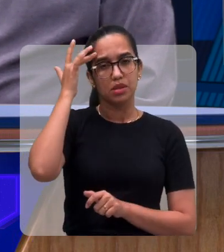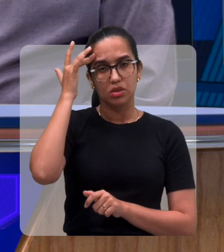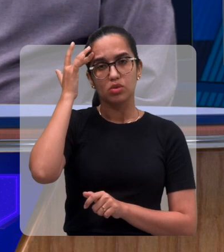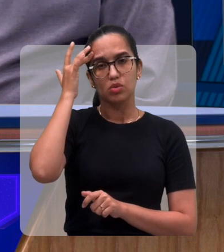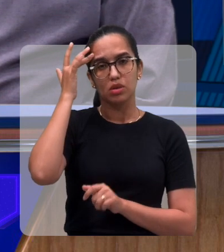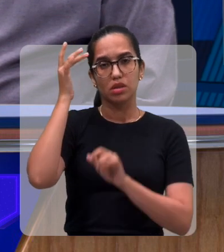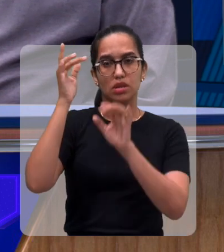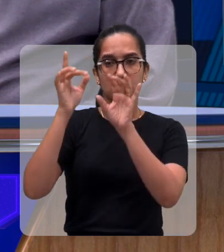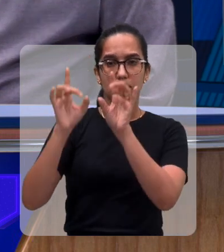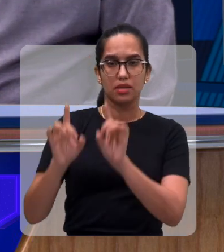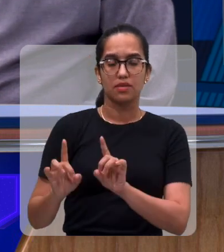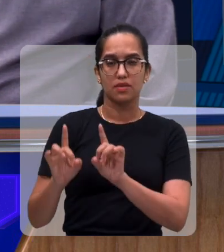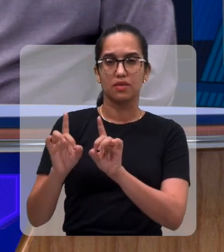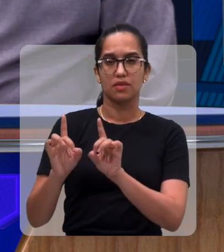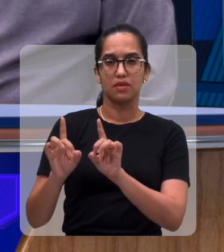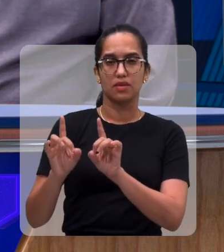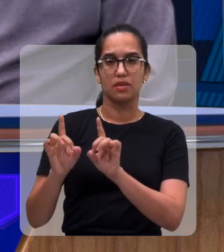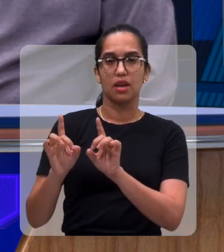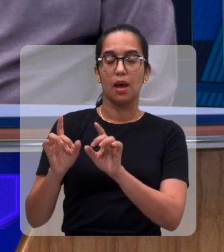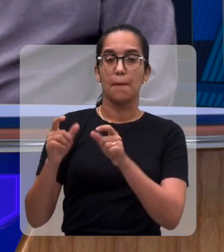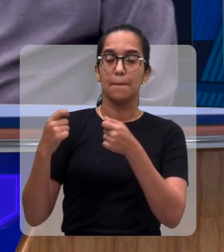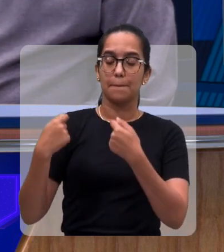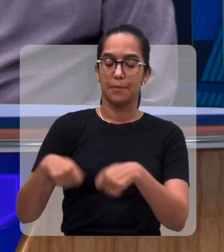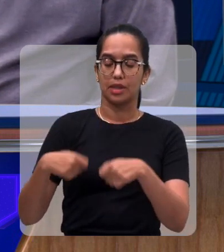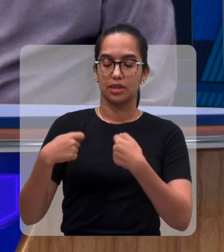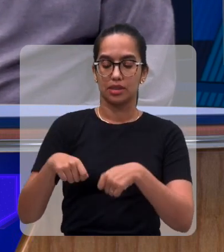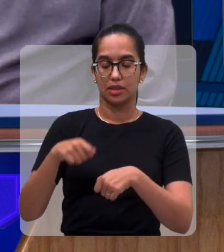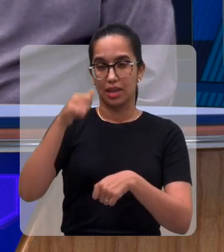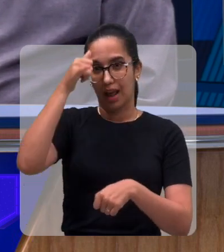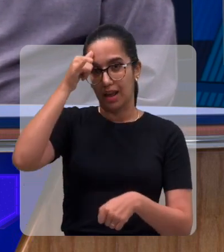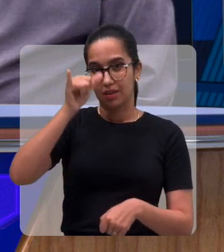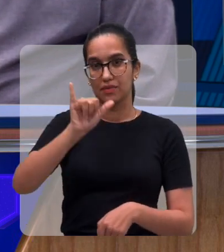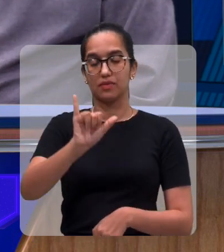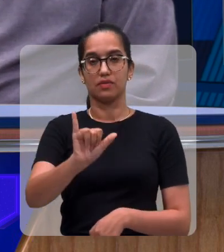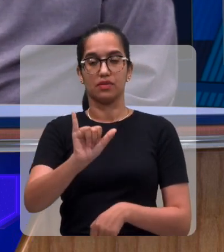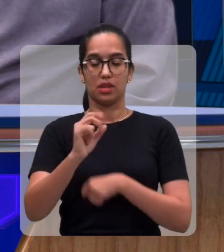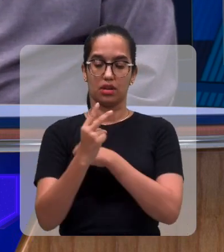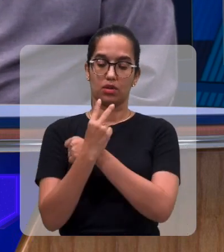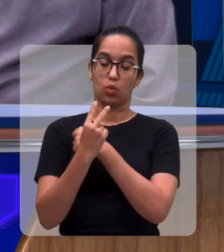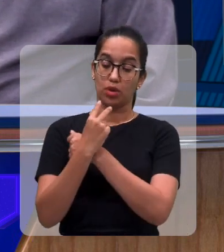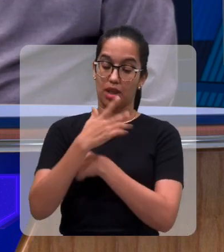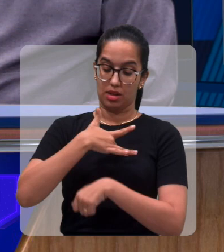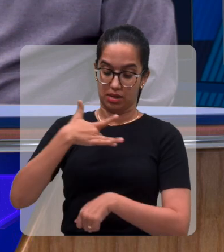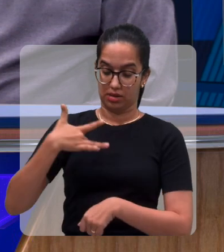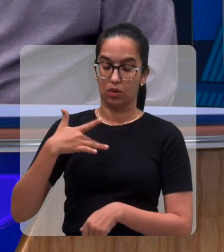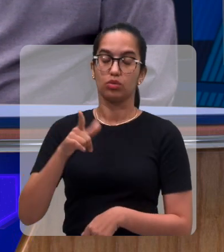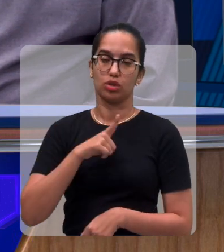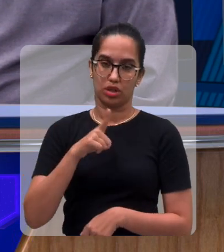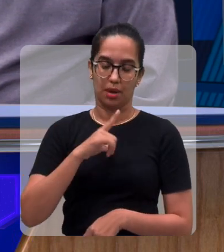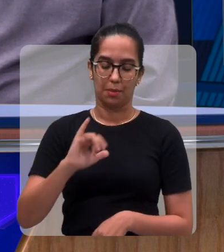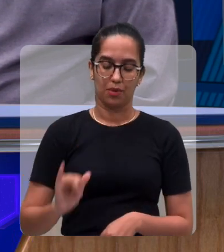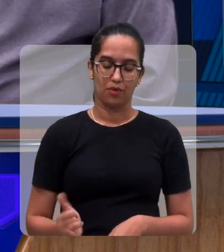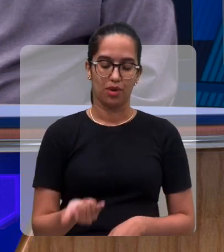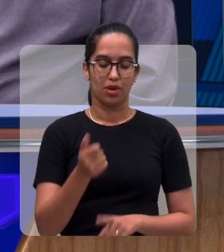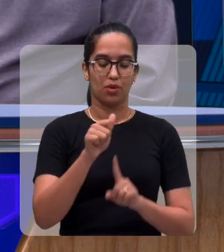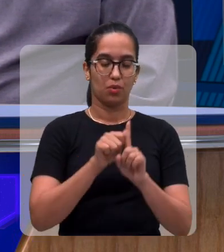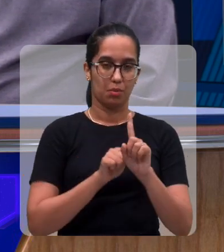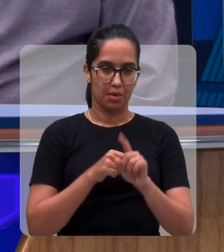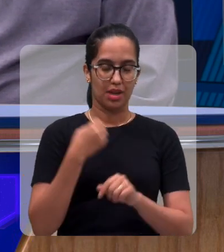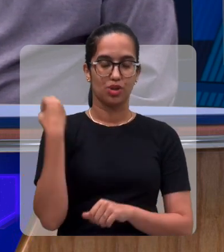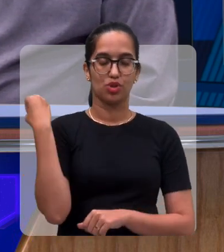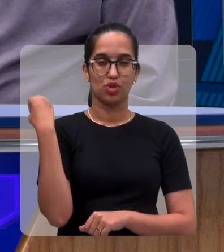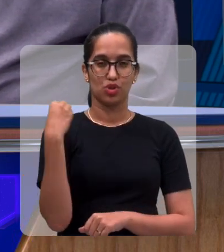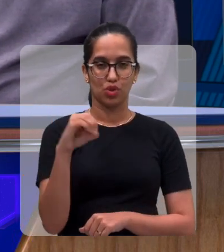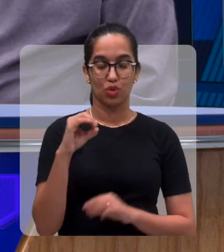com deficiência, faz-se necessário a prevenção. Aproveitando esse mês do outubro rosa,